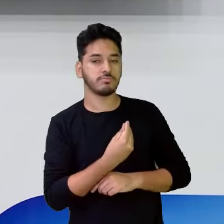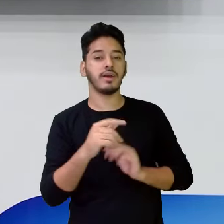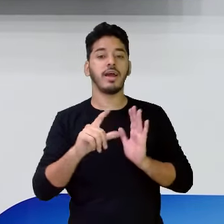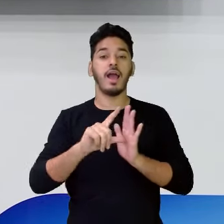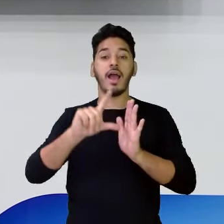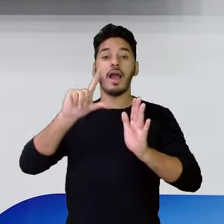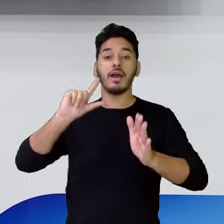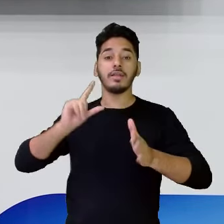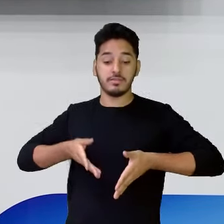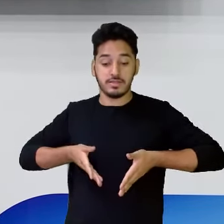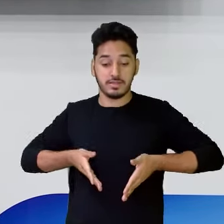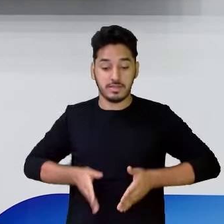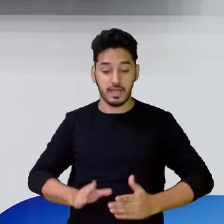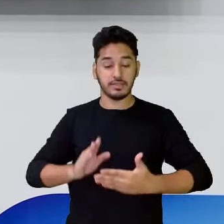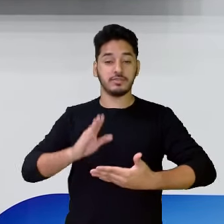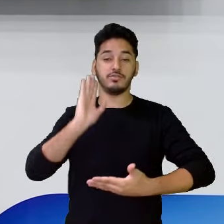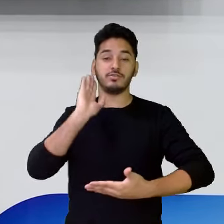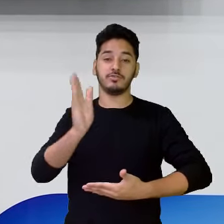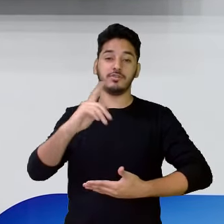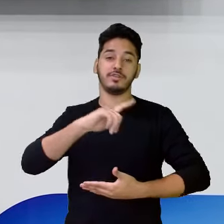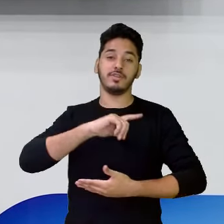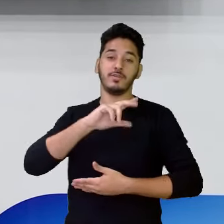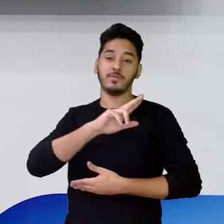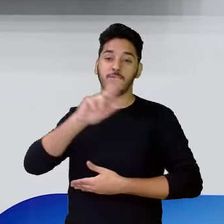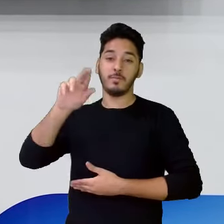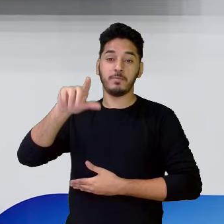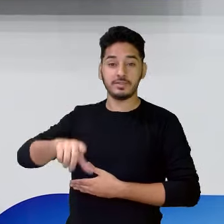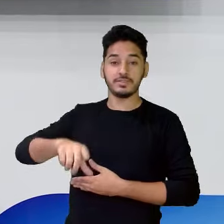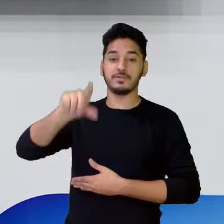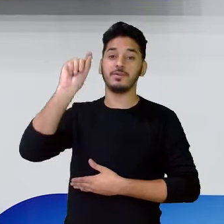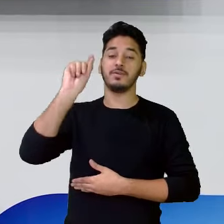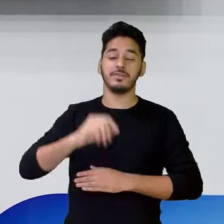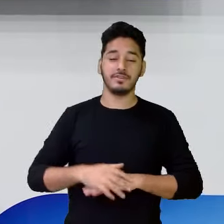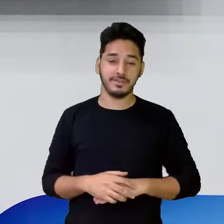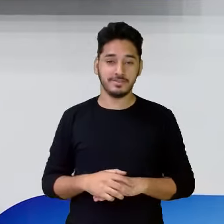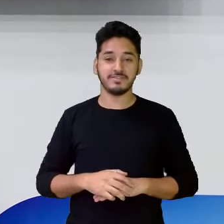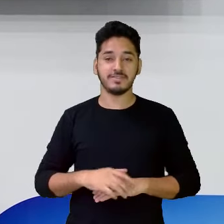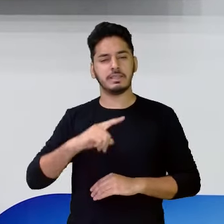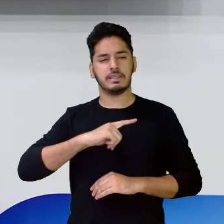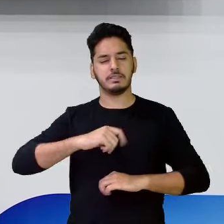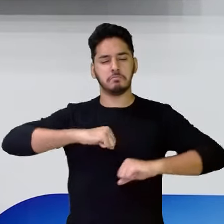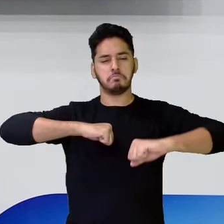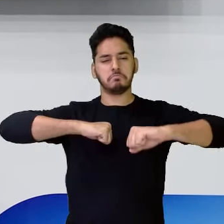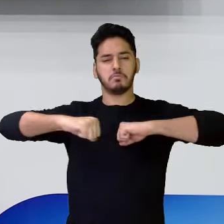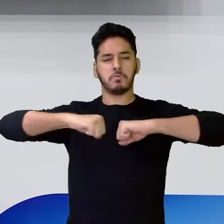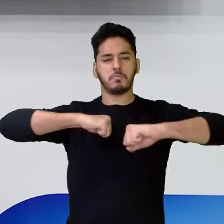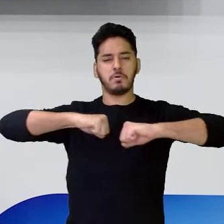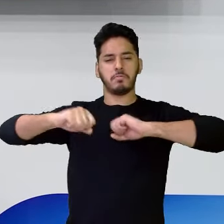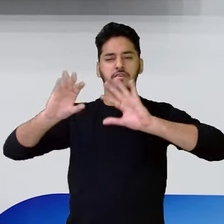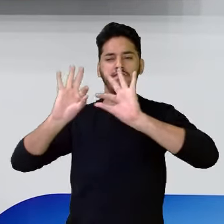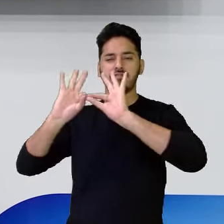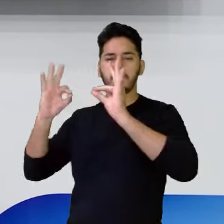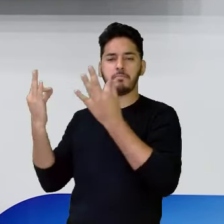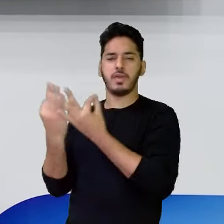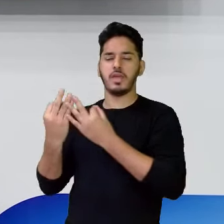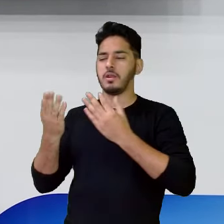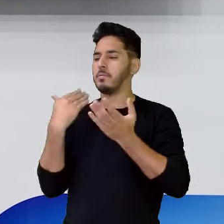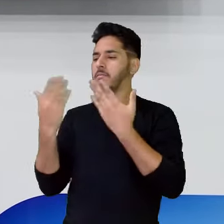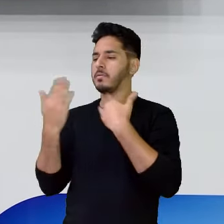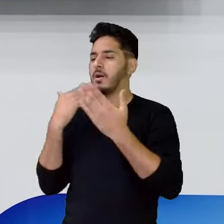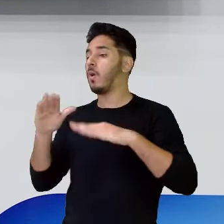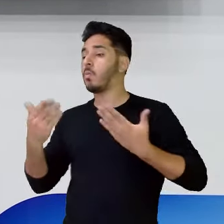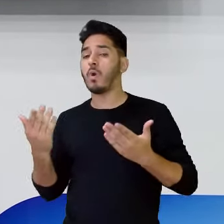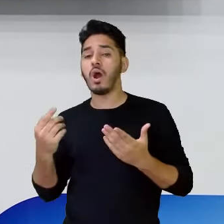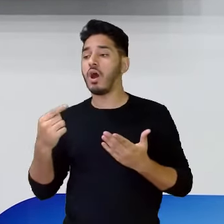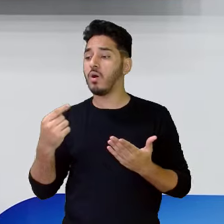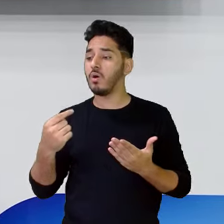de você nascer, tem aí essa escolha do nome, tem esse debate aí entre as famílias. Como vai ser o seu nome?